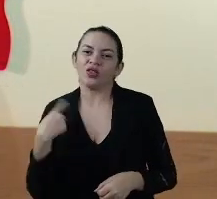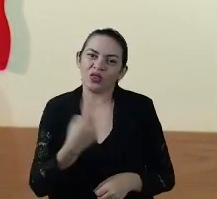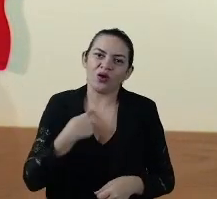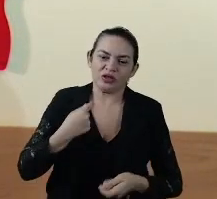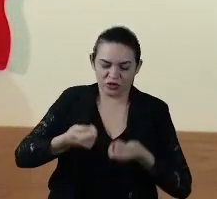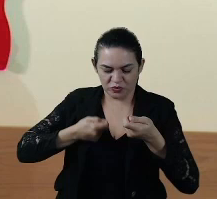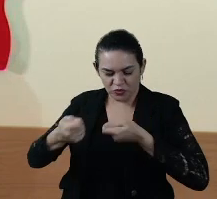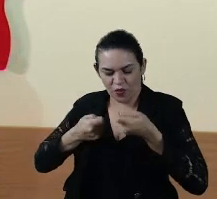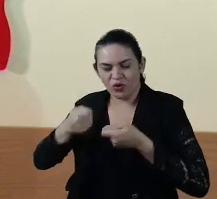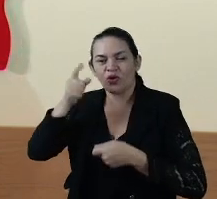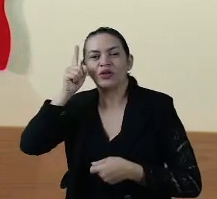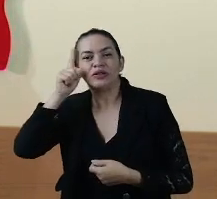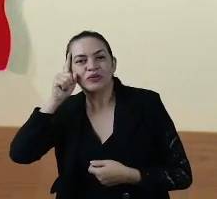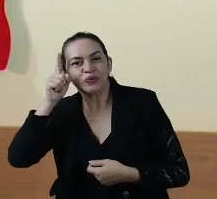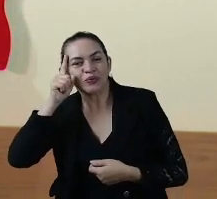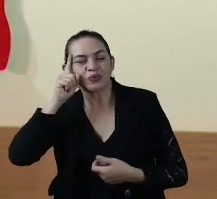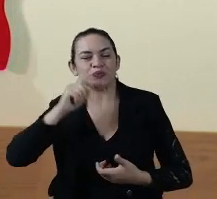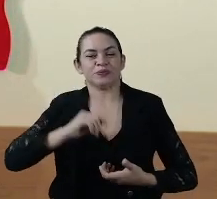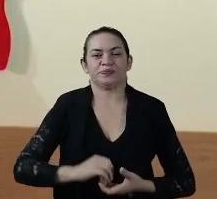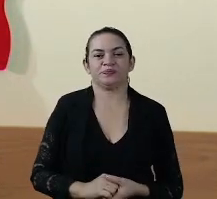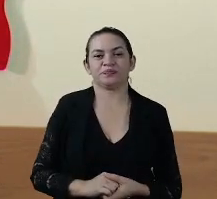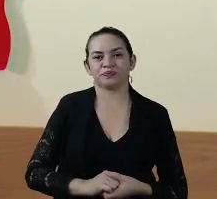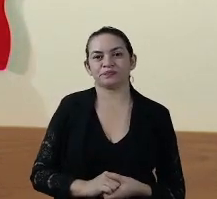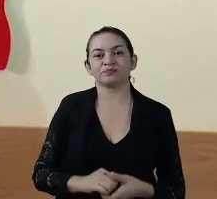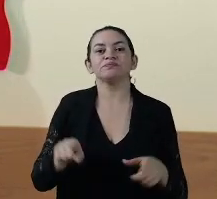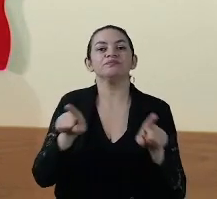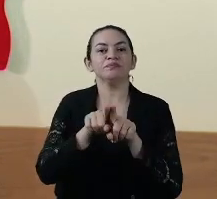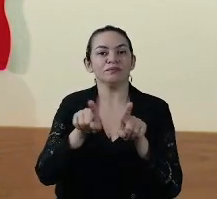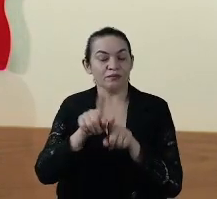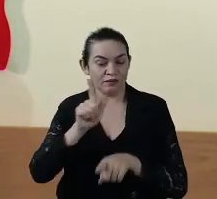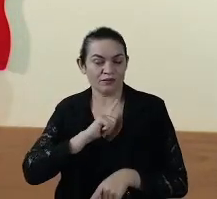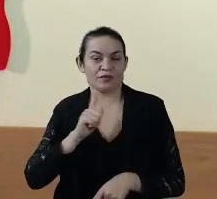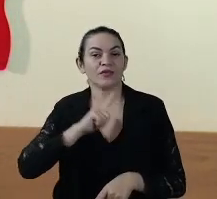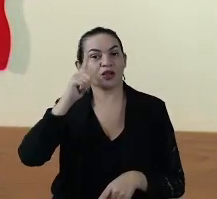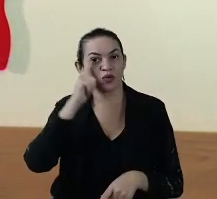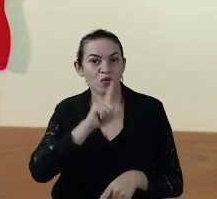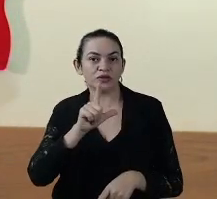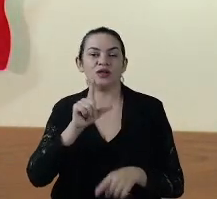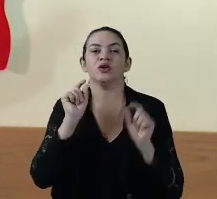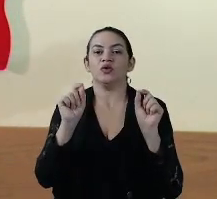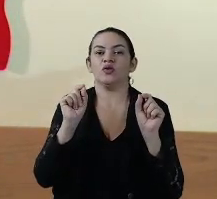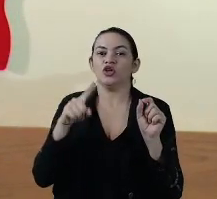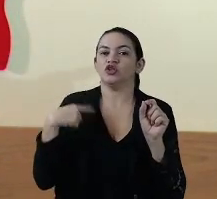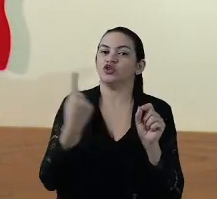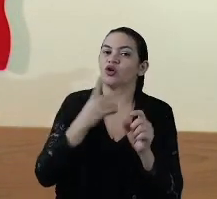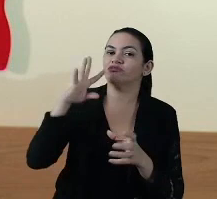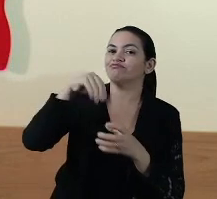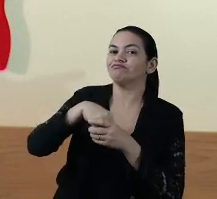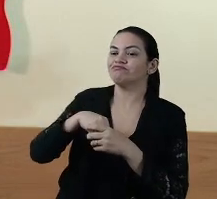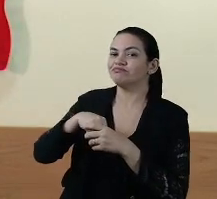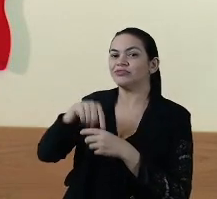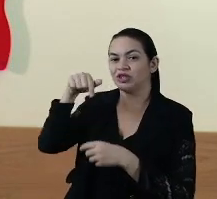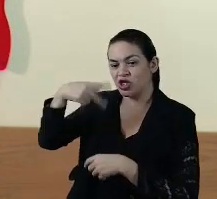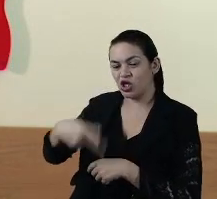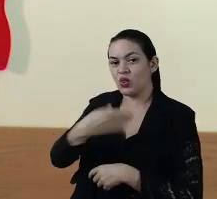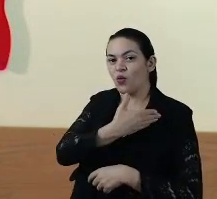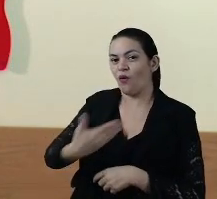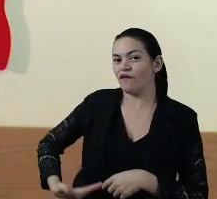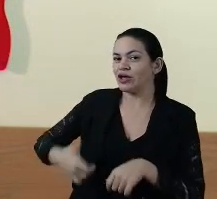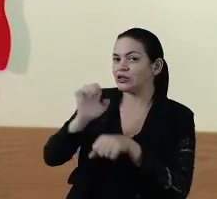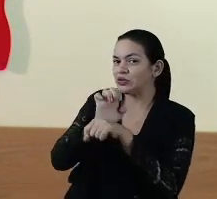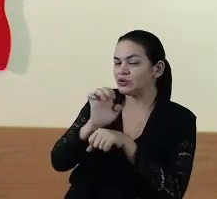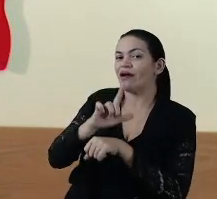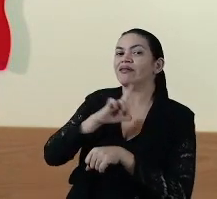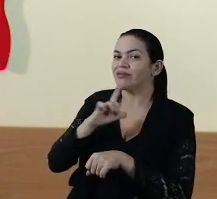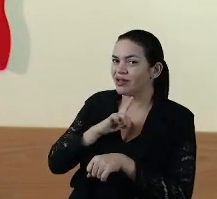controlando isso dia a dia e temos conseguido, sobretudo nas nossas portas de entrada, o governo do Estado